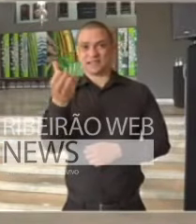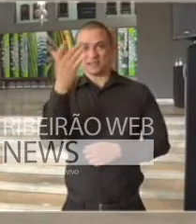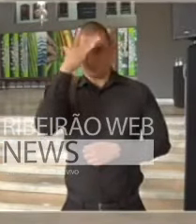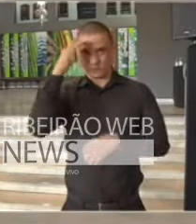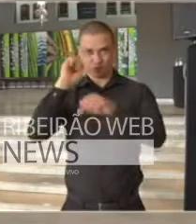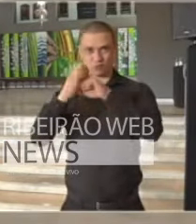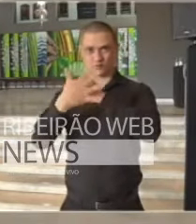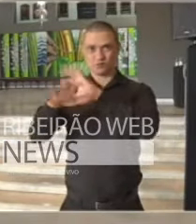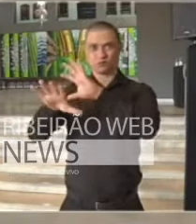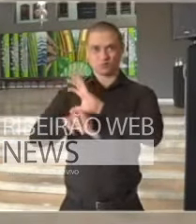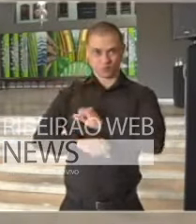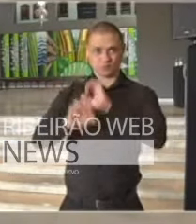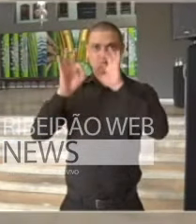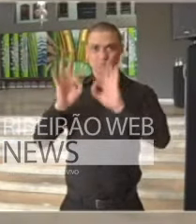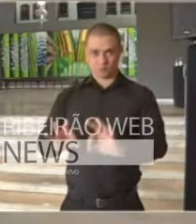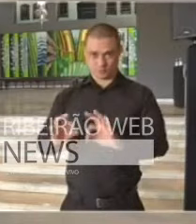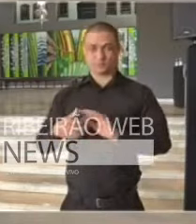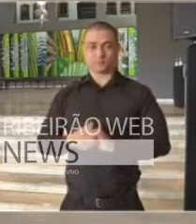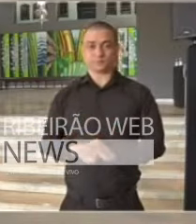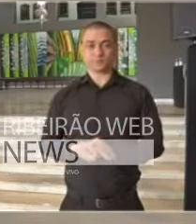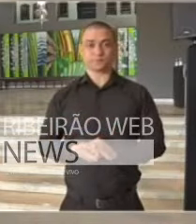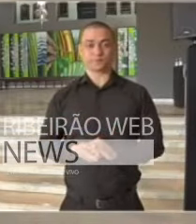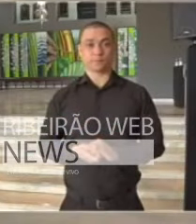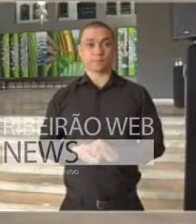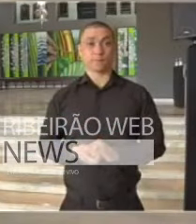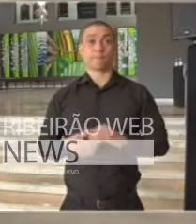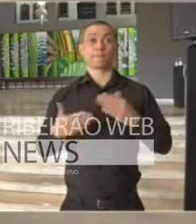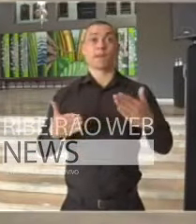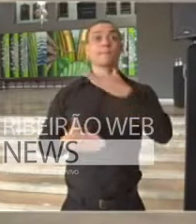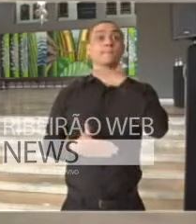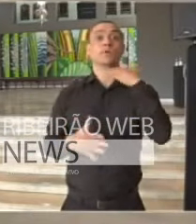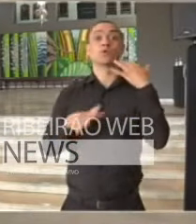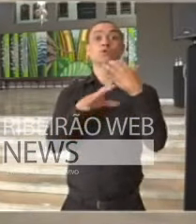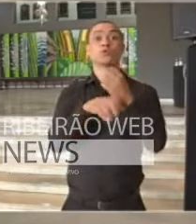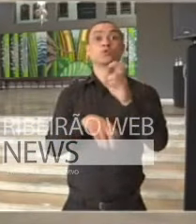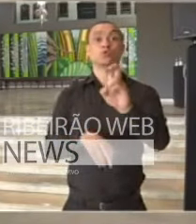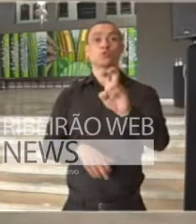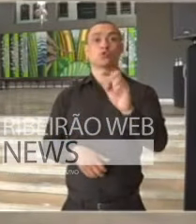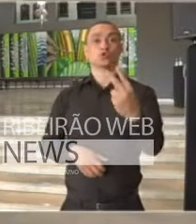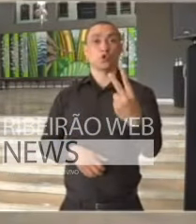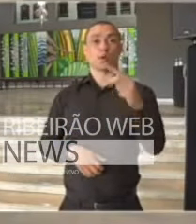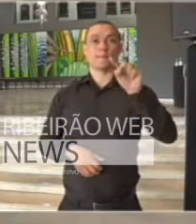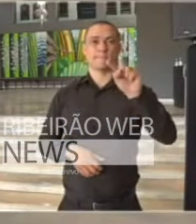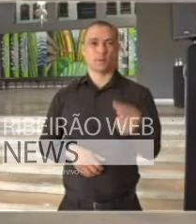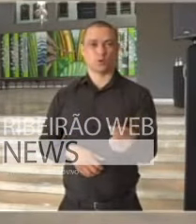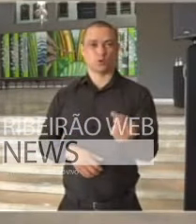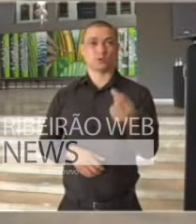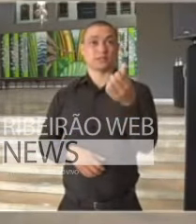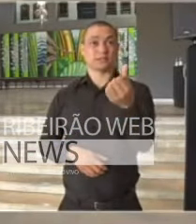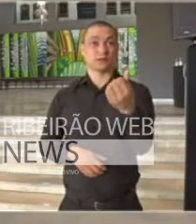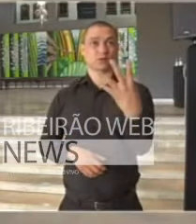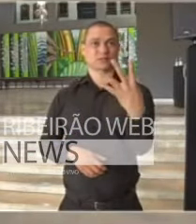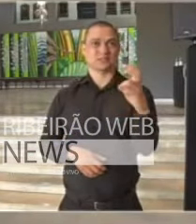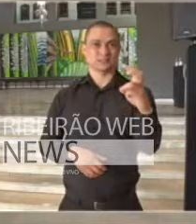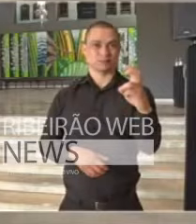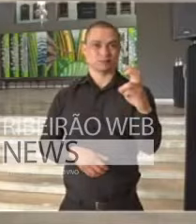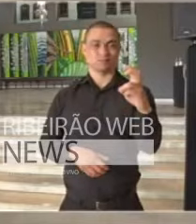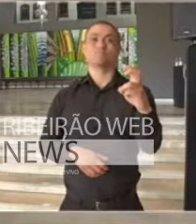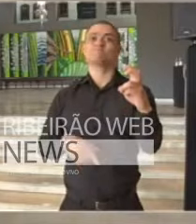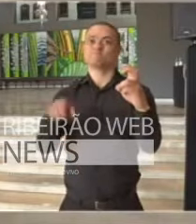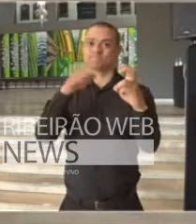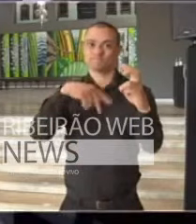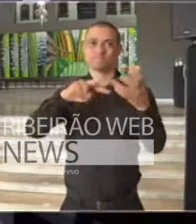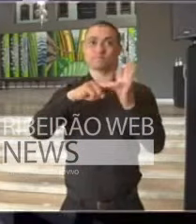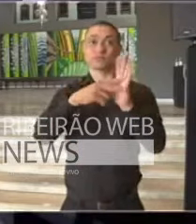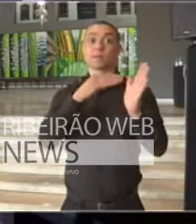confirmados de COVID-19, com 52.645 óbitos, o que deu uma